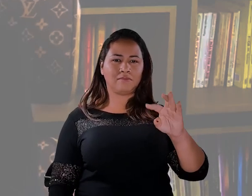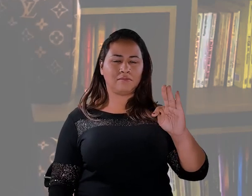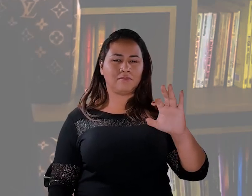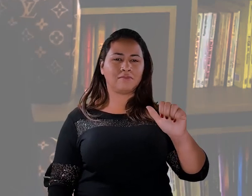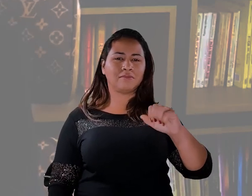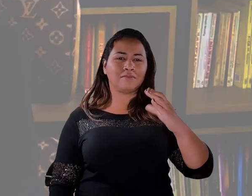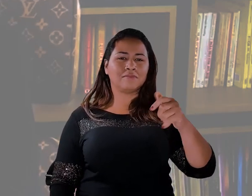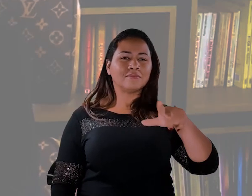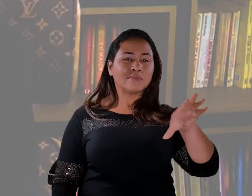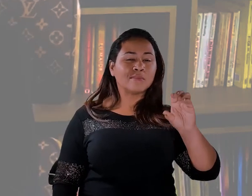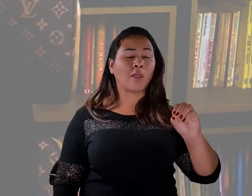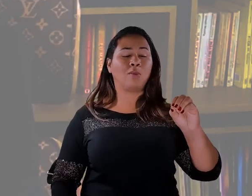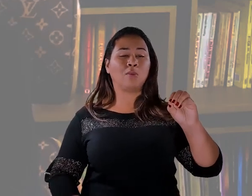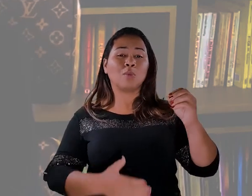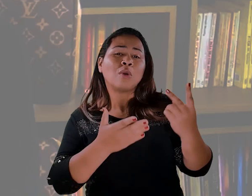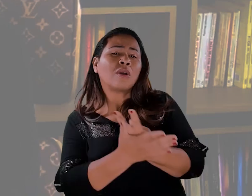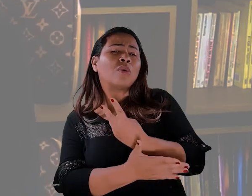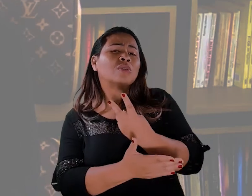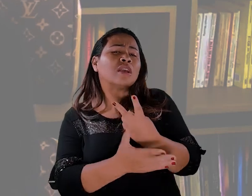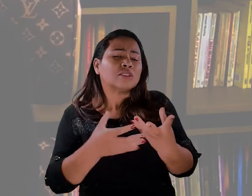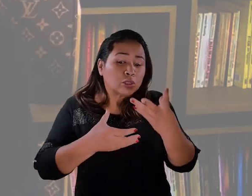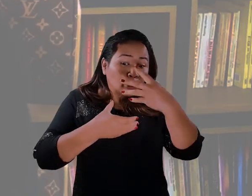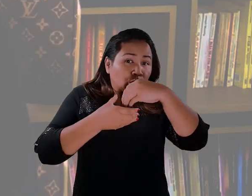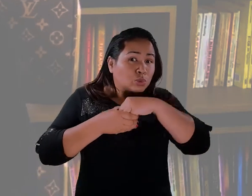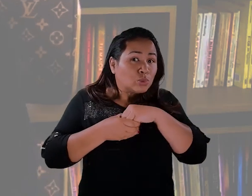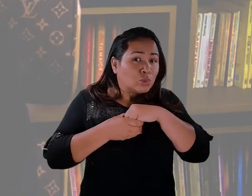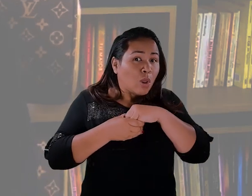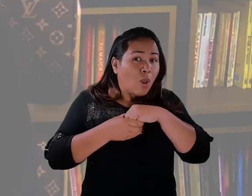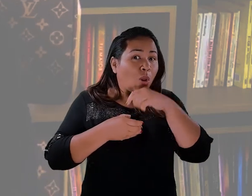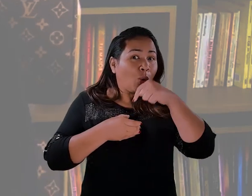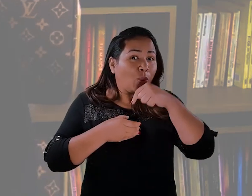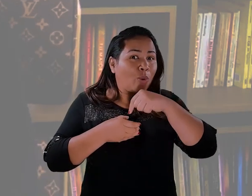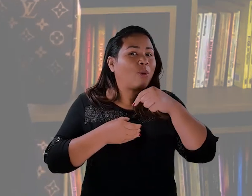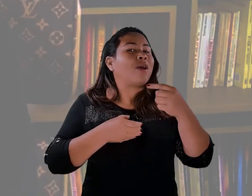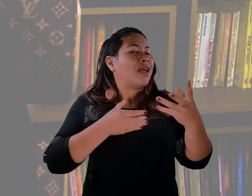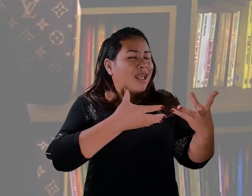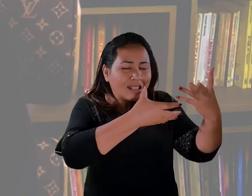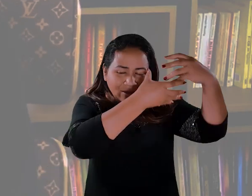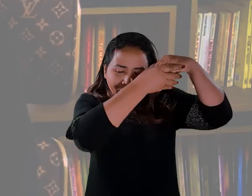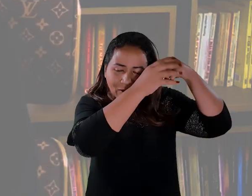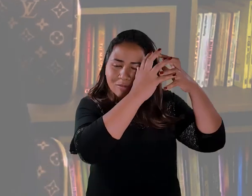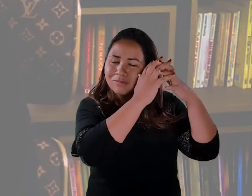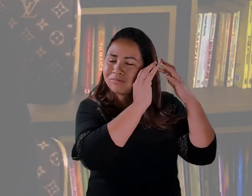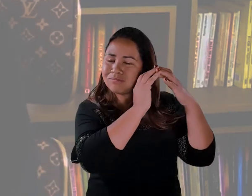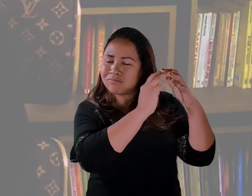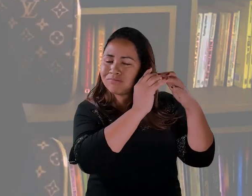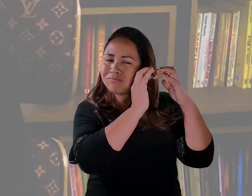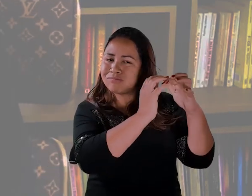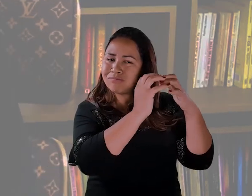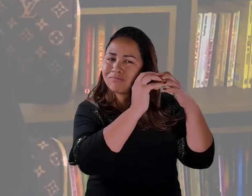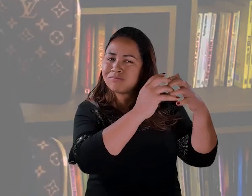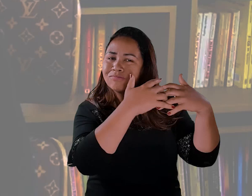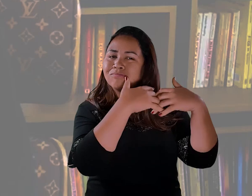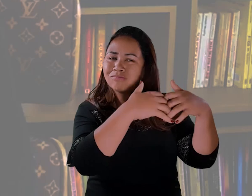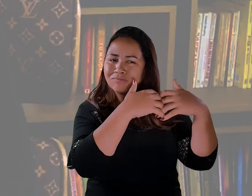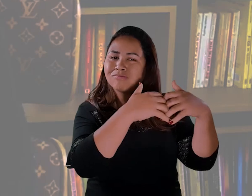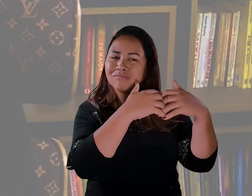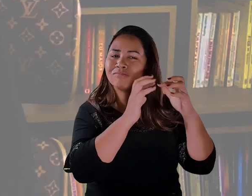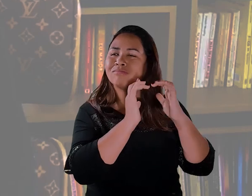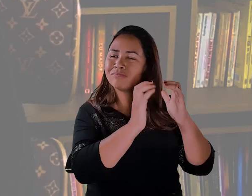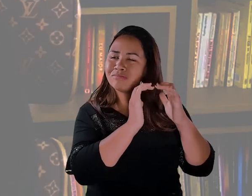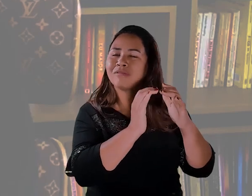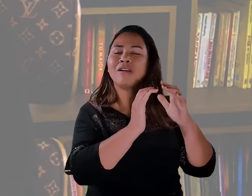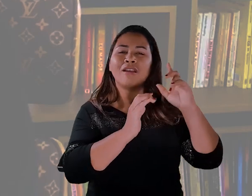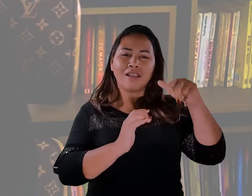ensaio holográfico. É Então, o que que eu faço? O grande segredo aqui, não é o segredo da física quântica